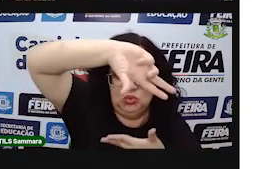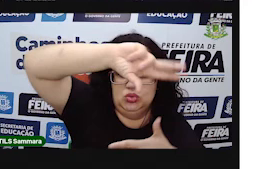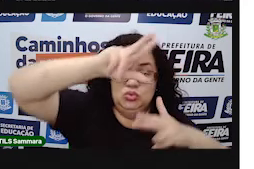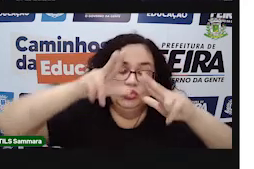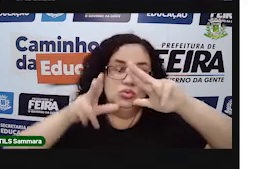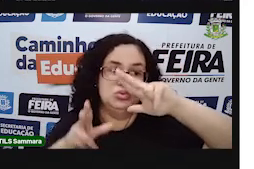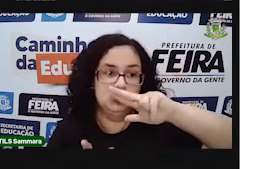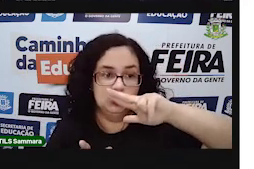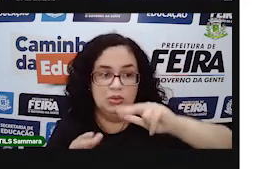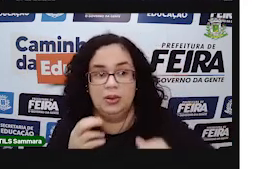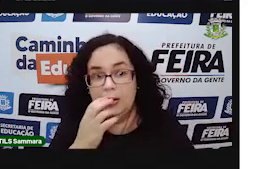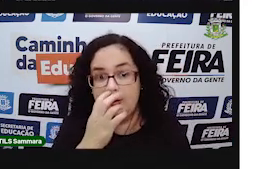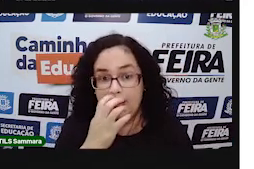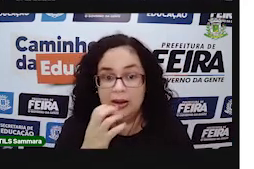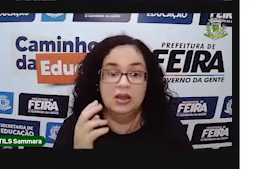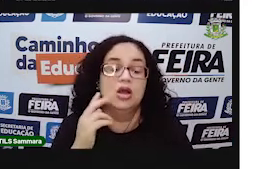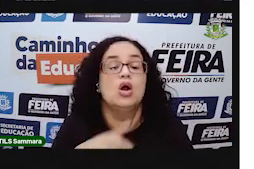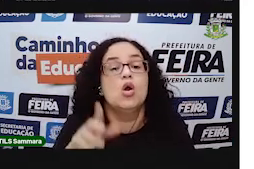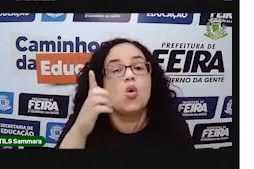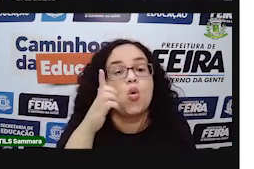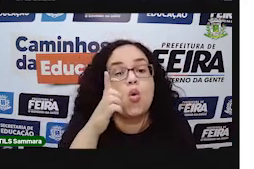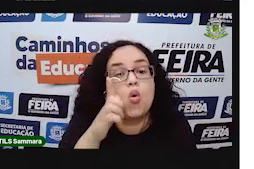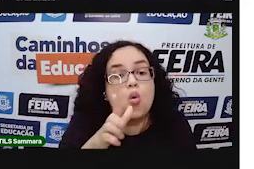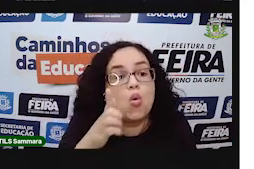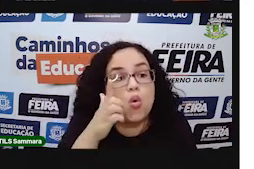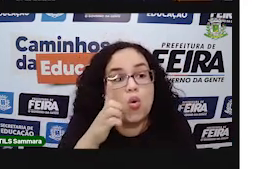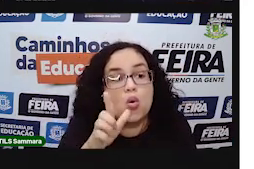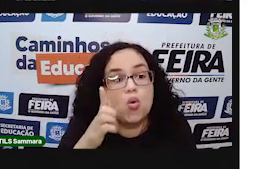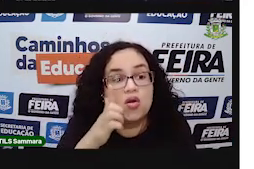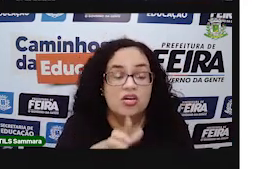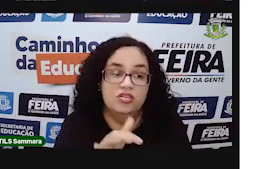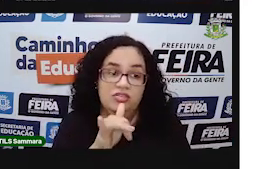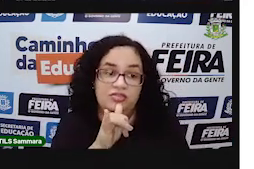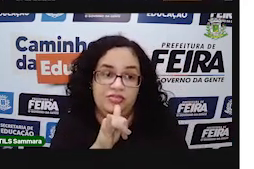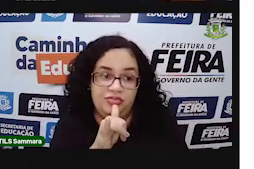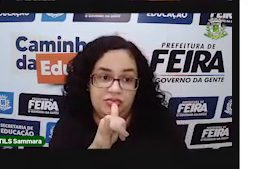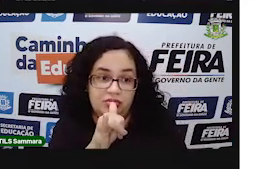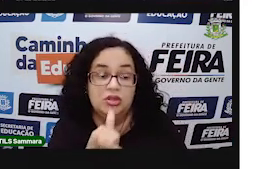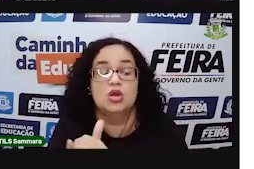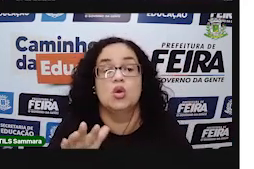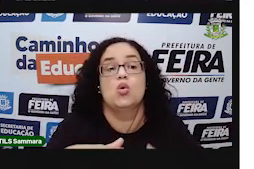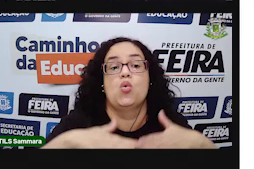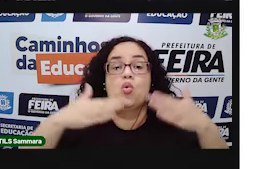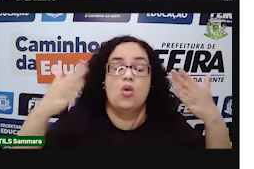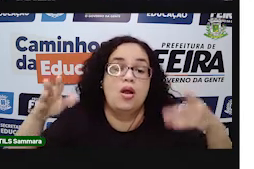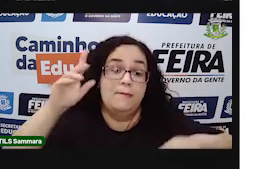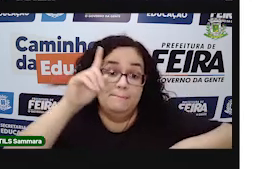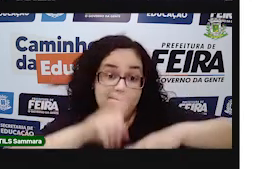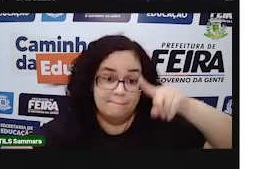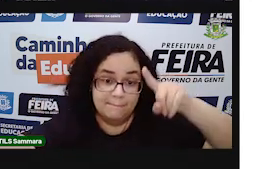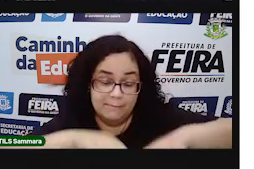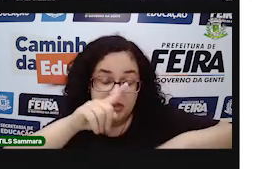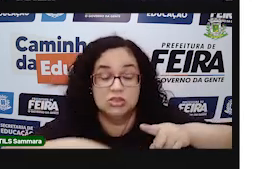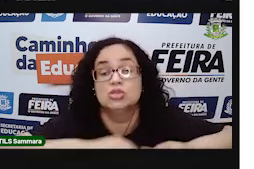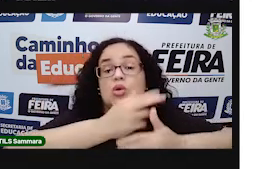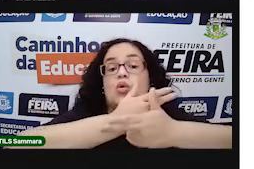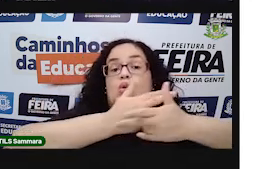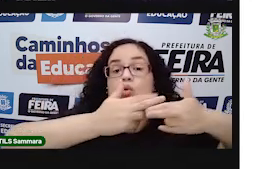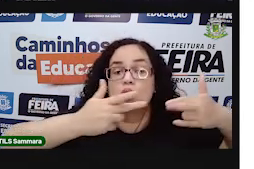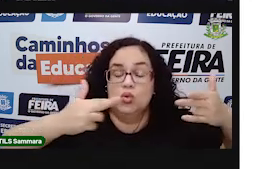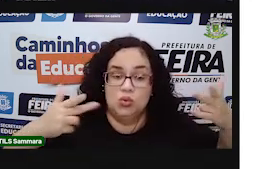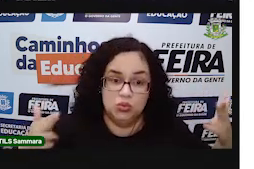E mais do que isso, você conseguir dizer qual desses objetos ou coisas